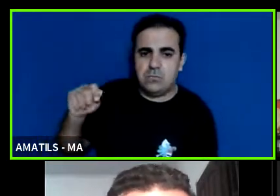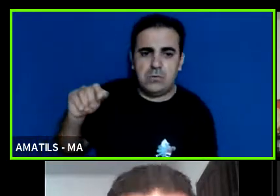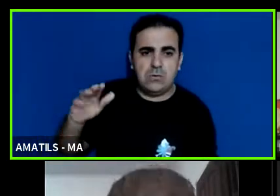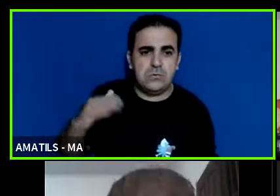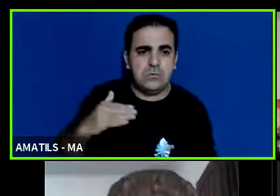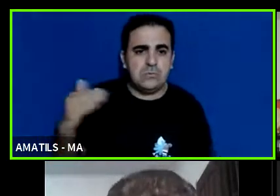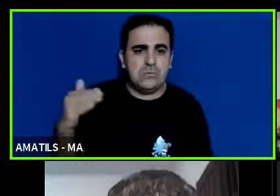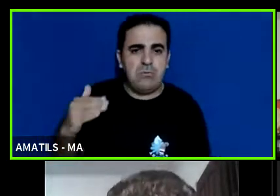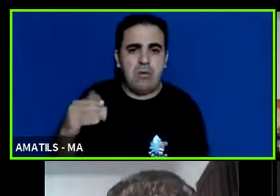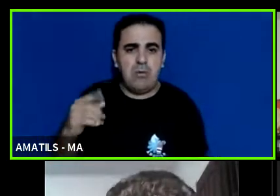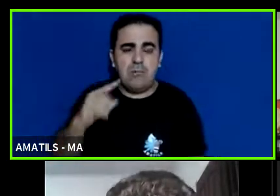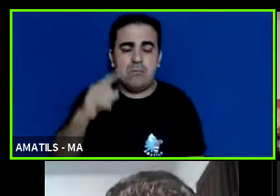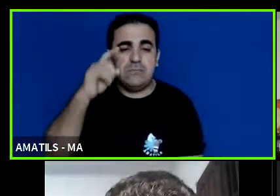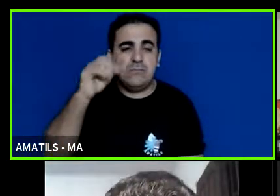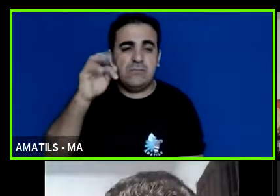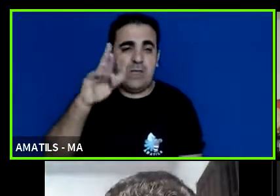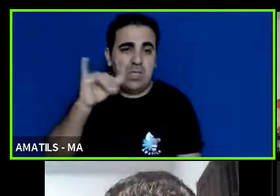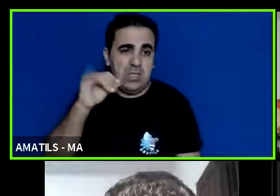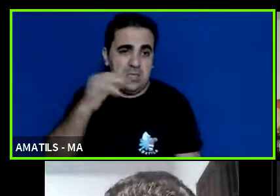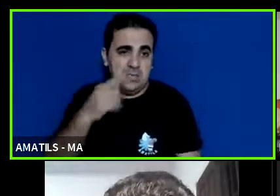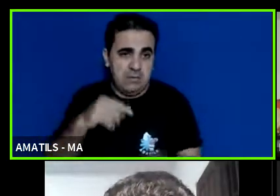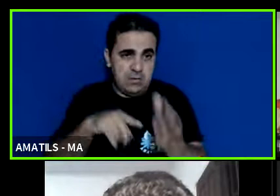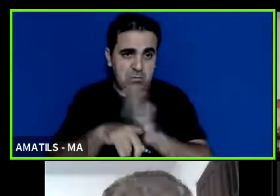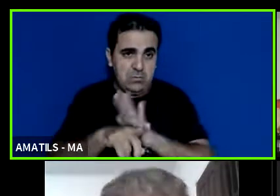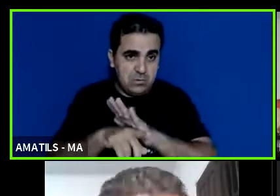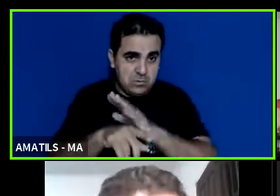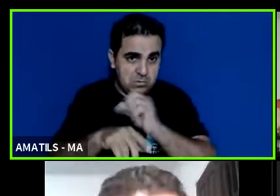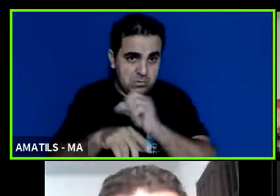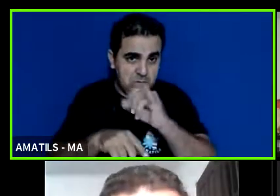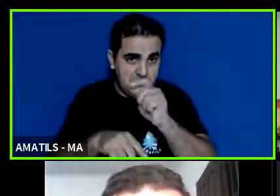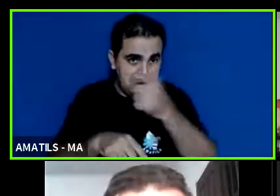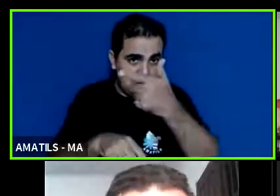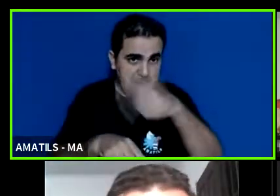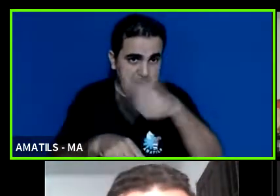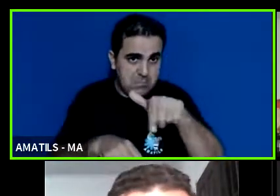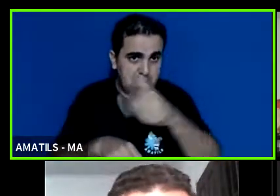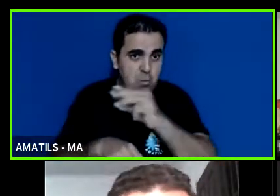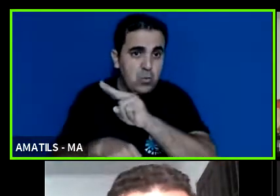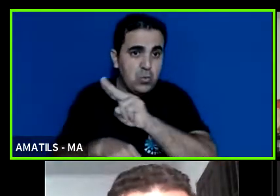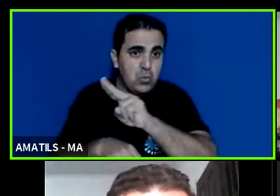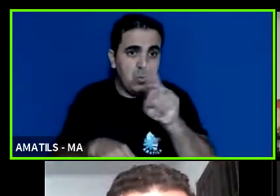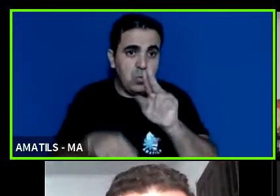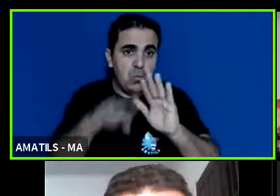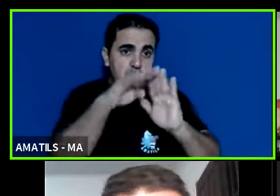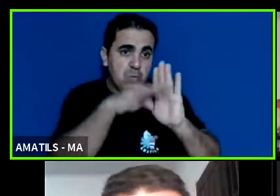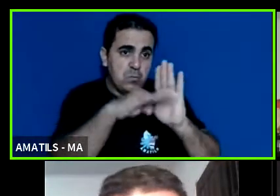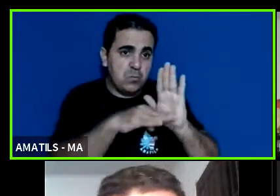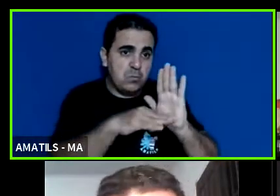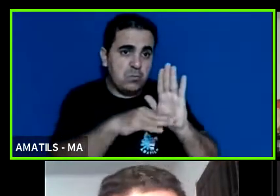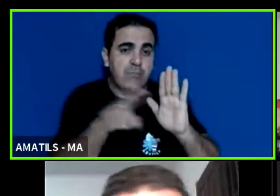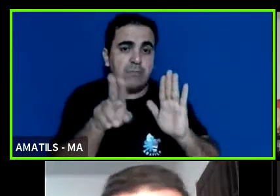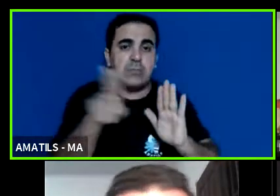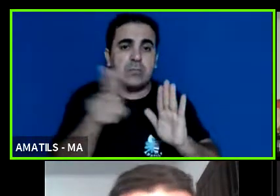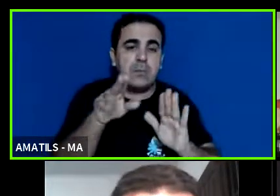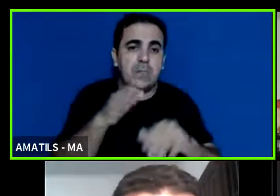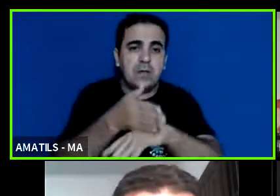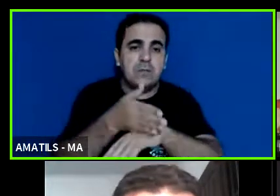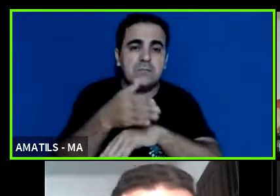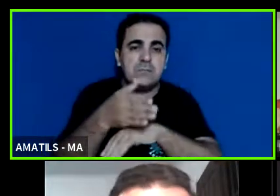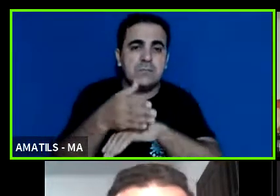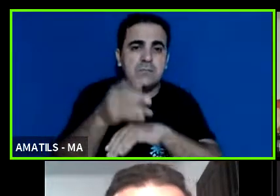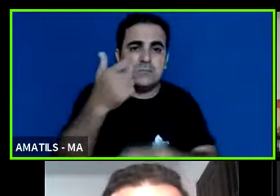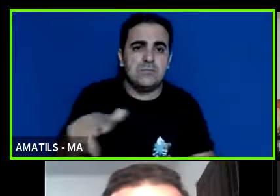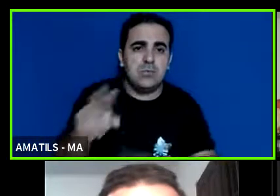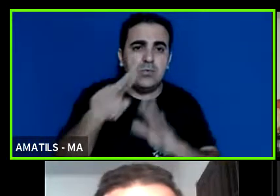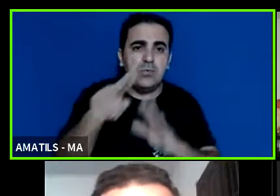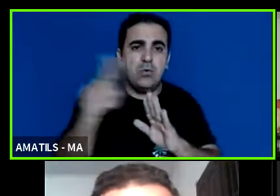eu queria saber se para ele repetir novamente o nome do projeto que eu já entrei depois eu queria que ele repetisse novamente